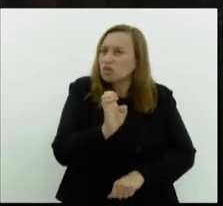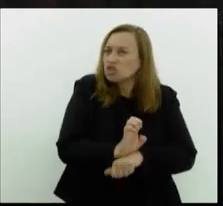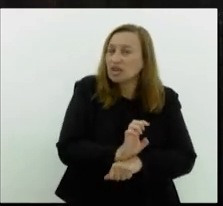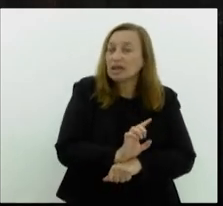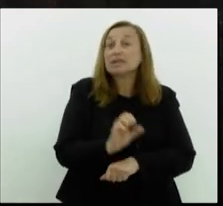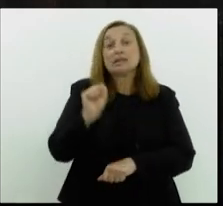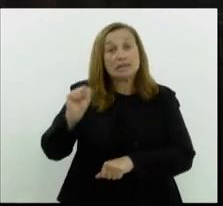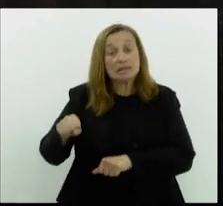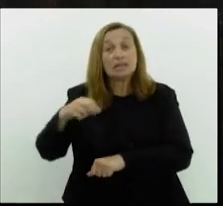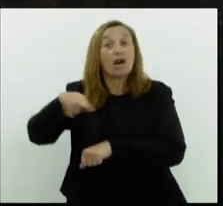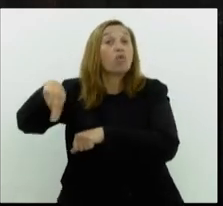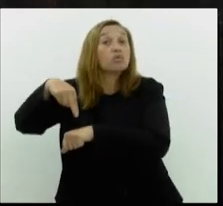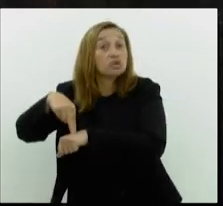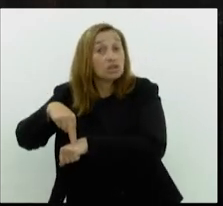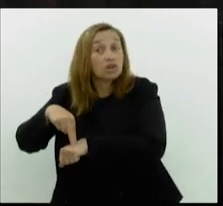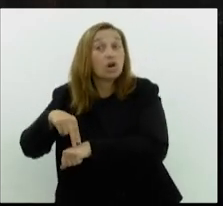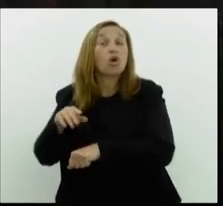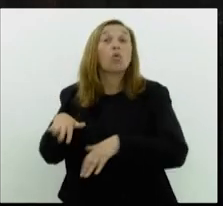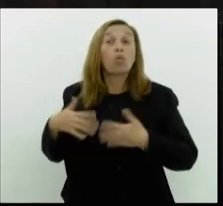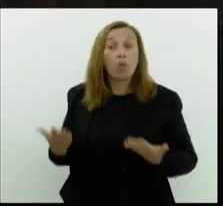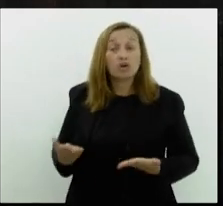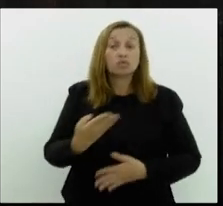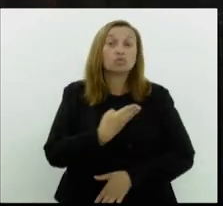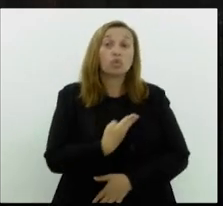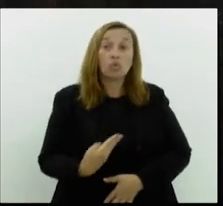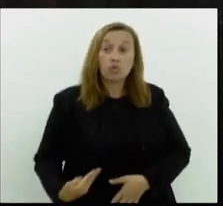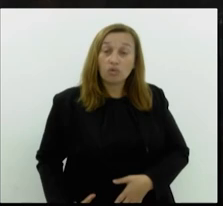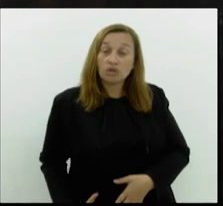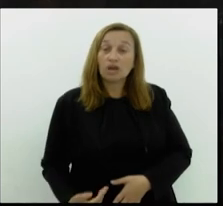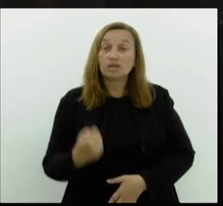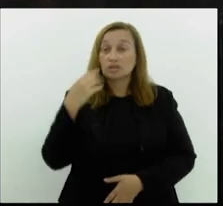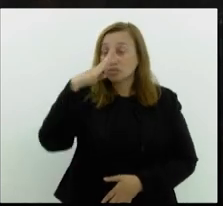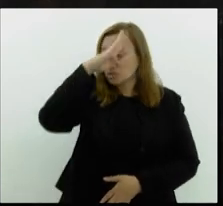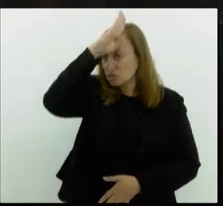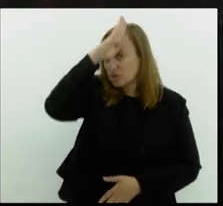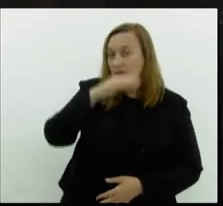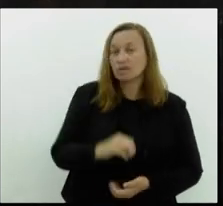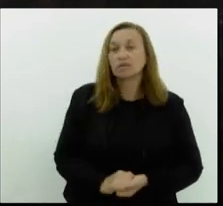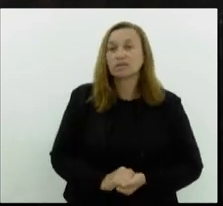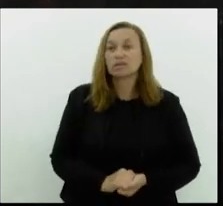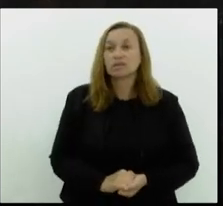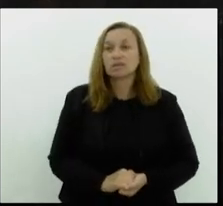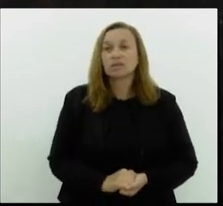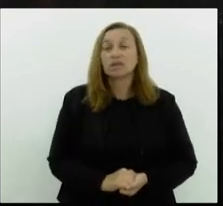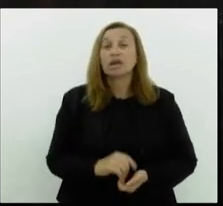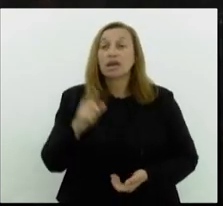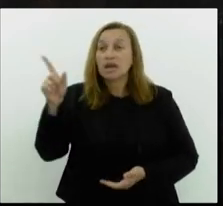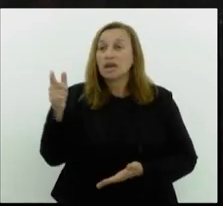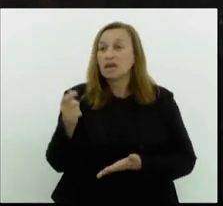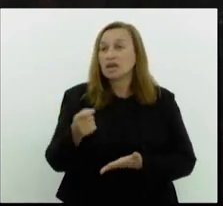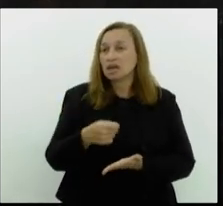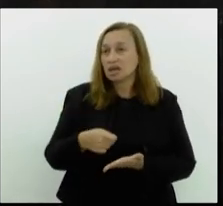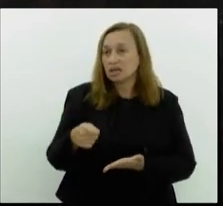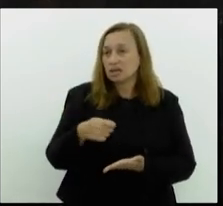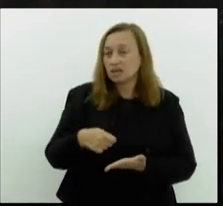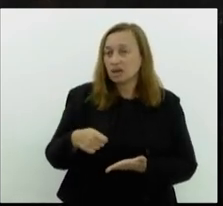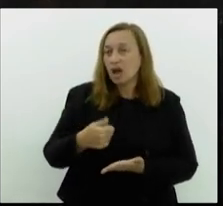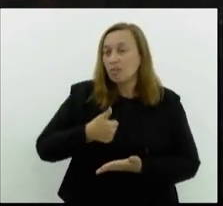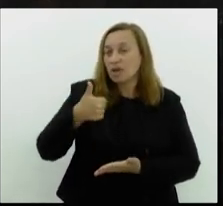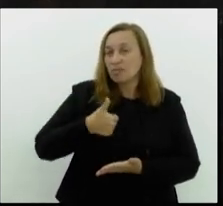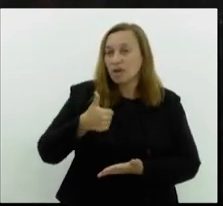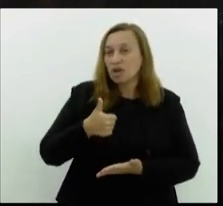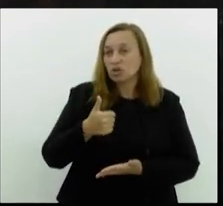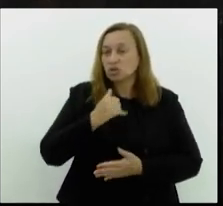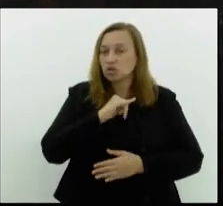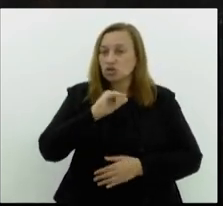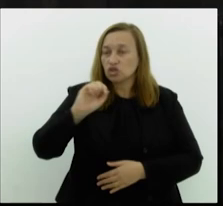União, quando no governo de Bolsonaro, ele editou, em 1º de julho